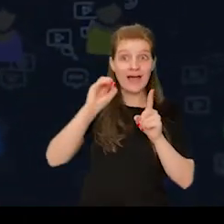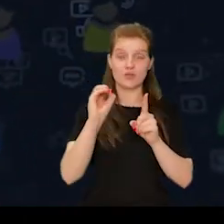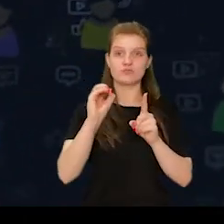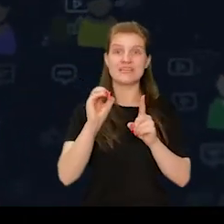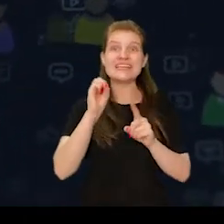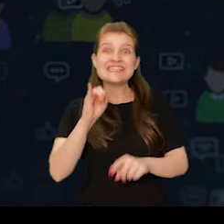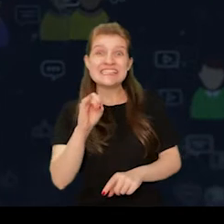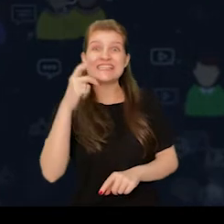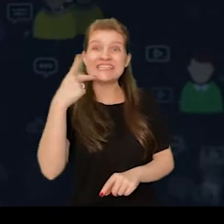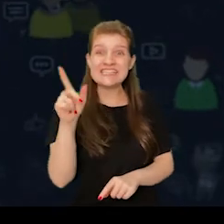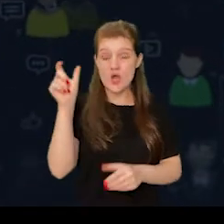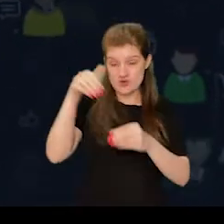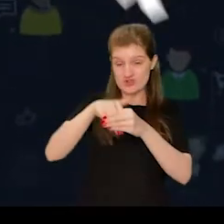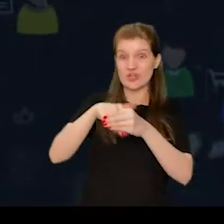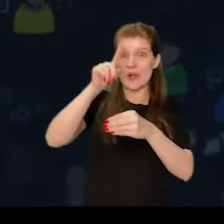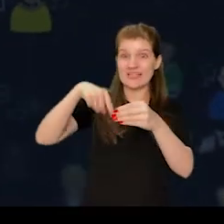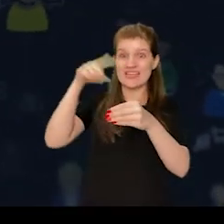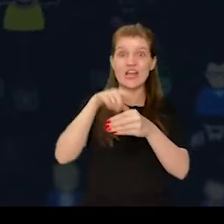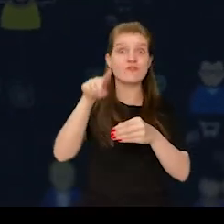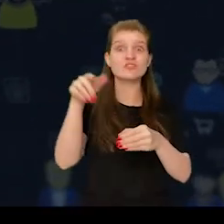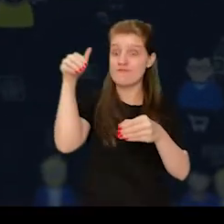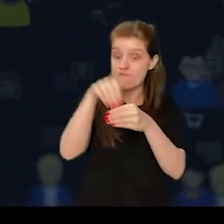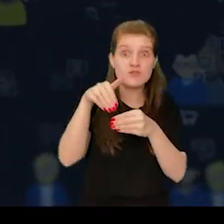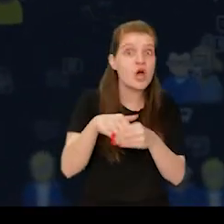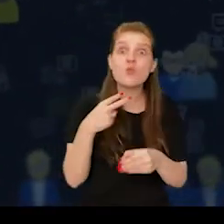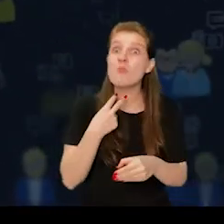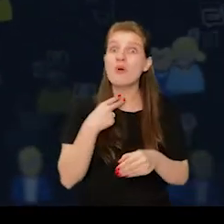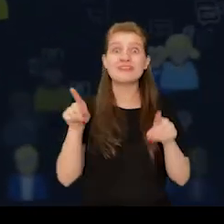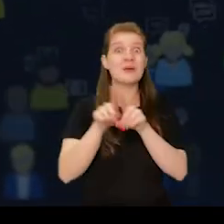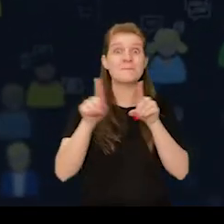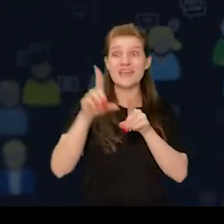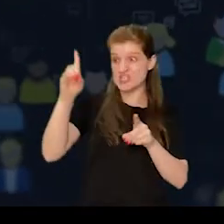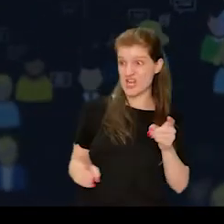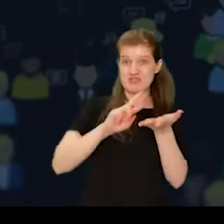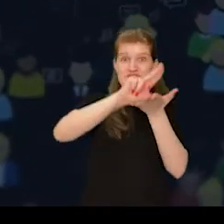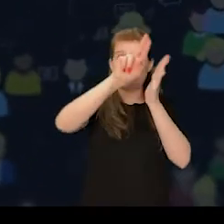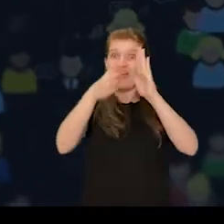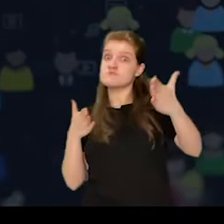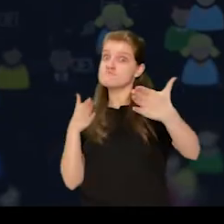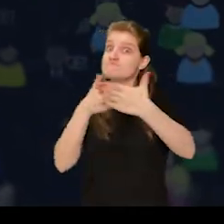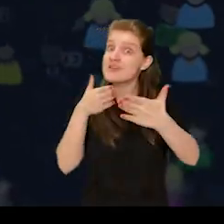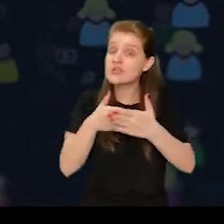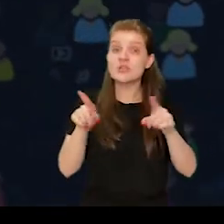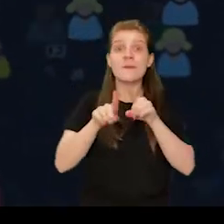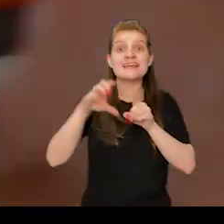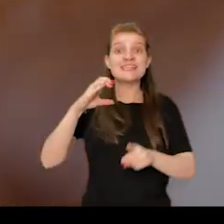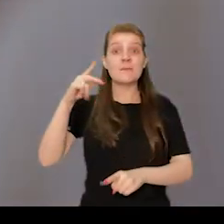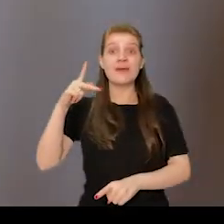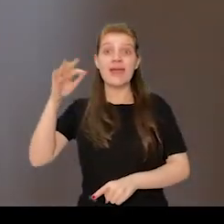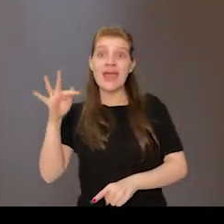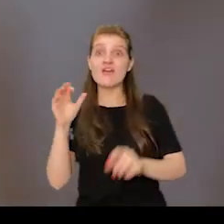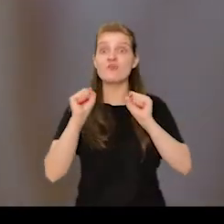cancelado, além de não poder votar, você fica impedido de exercer diversos direitos e pode ter seu CPF suspenso.